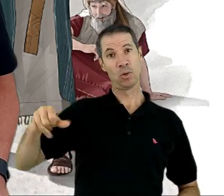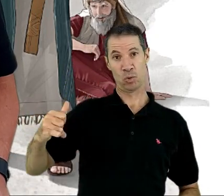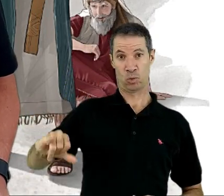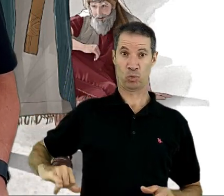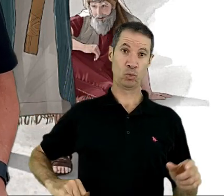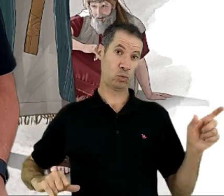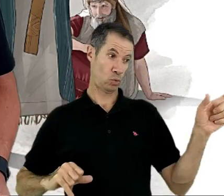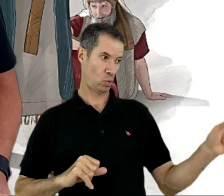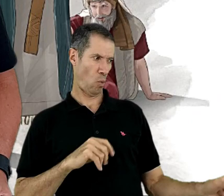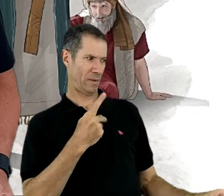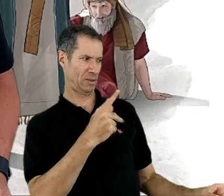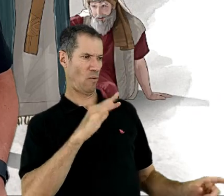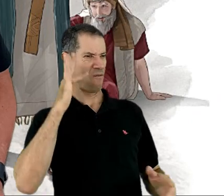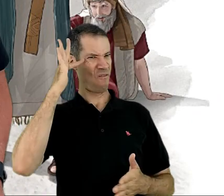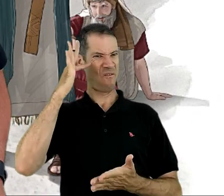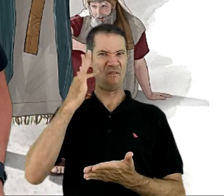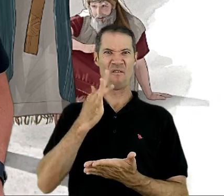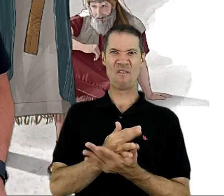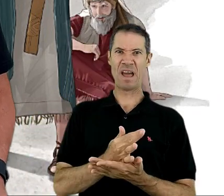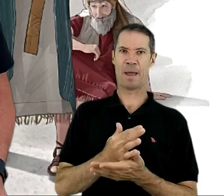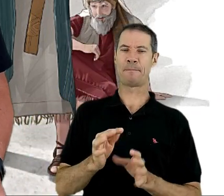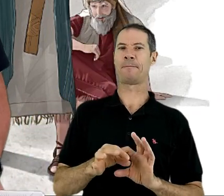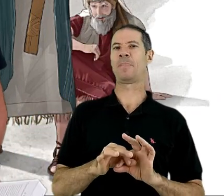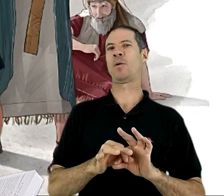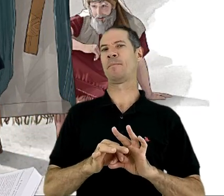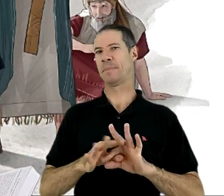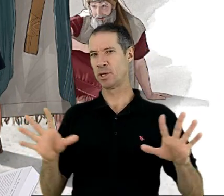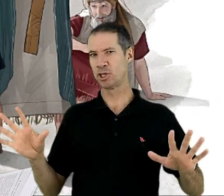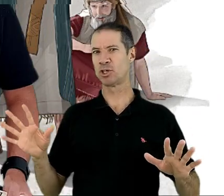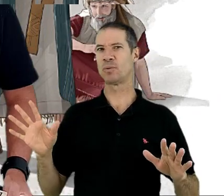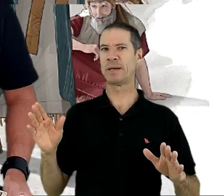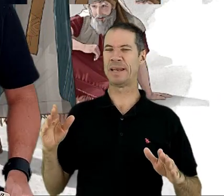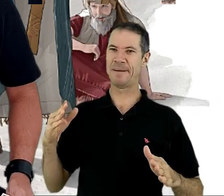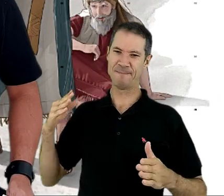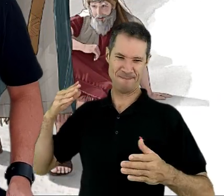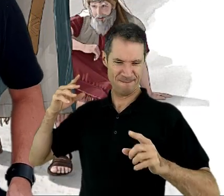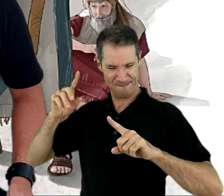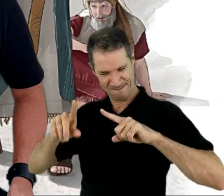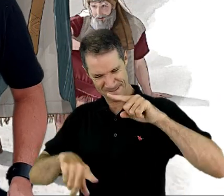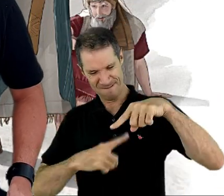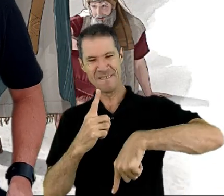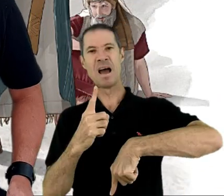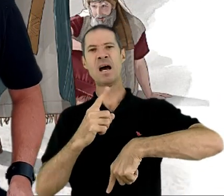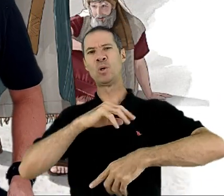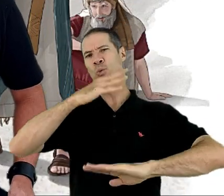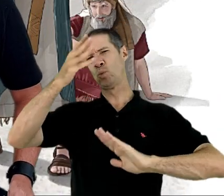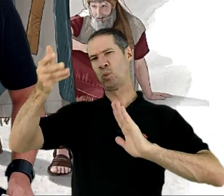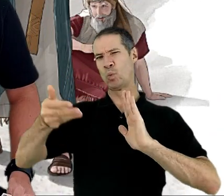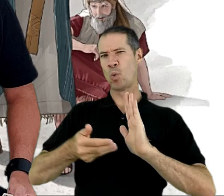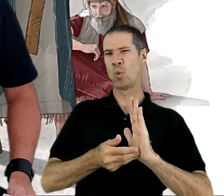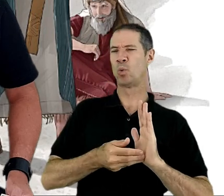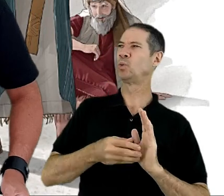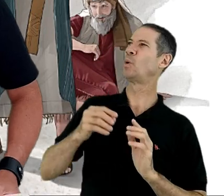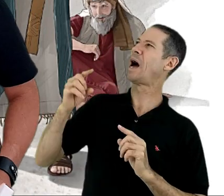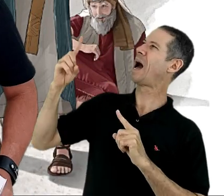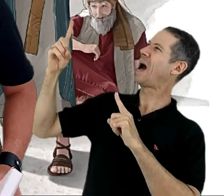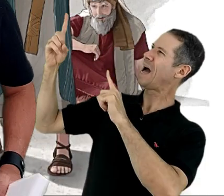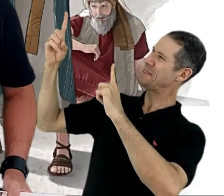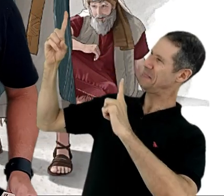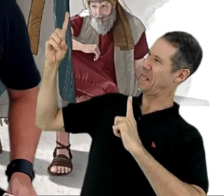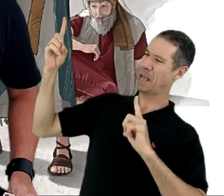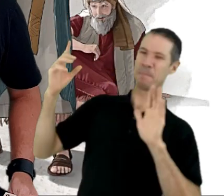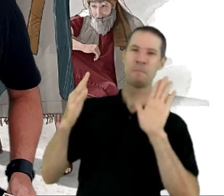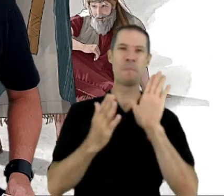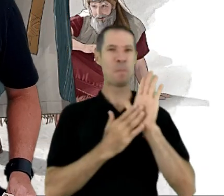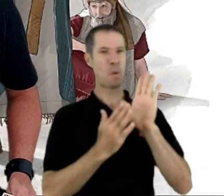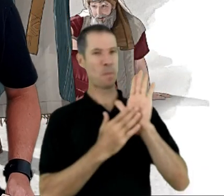grande fé foi o que permitiu que ele chegasse onde chegou. Tudo em Deus tem um propósito e